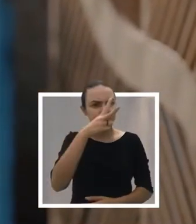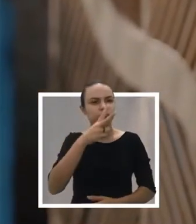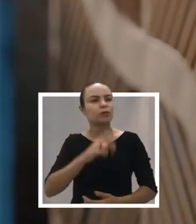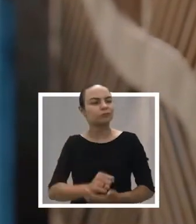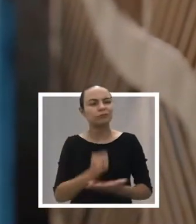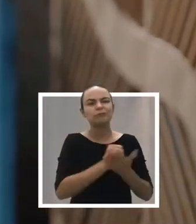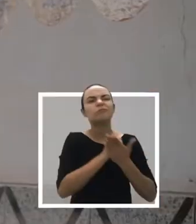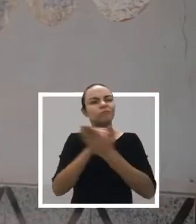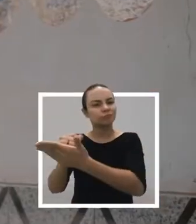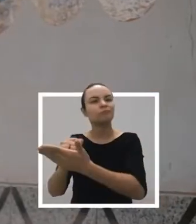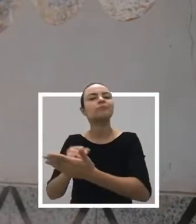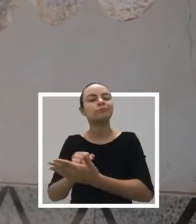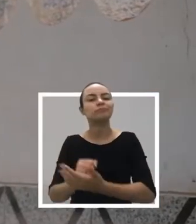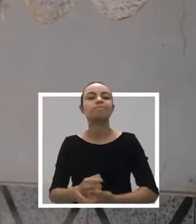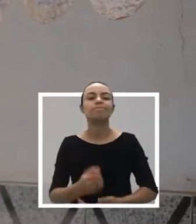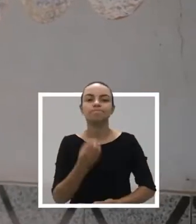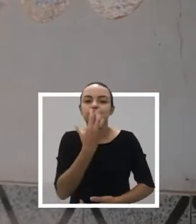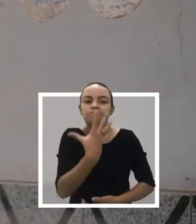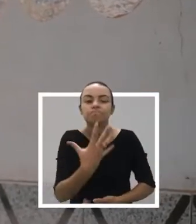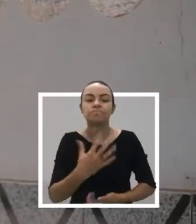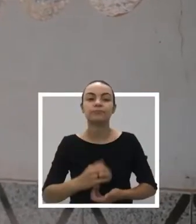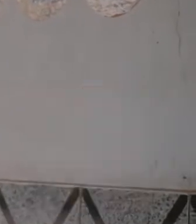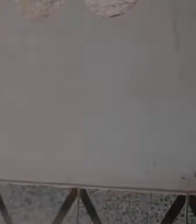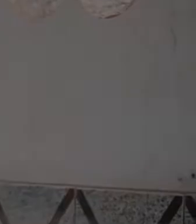mesmo. Ele tá do lado de uma mulher guerreira.